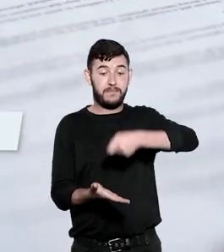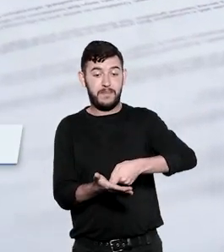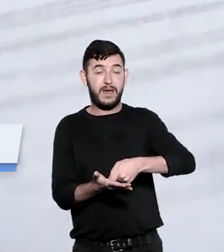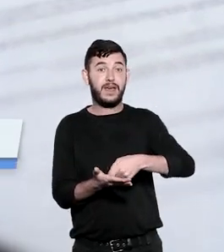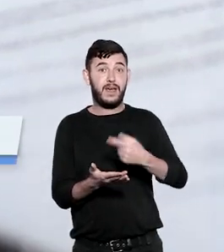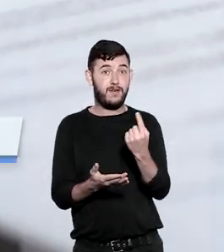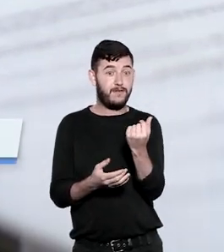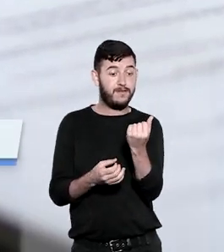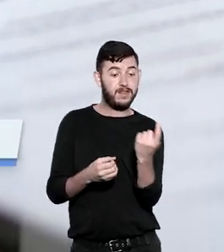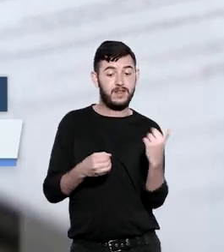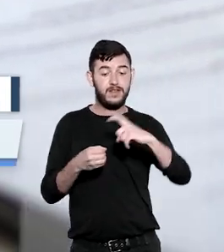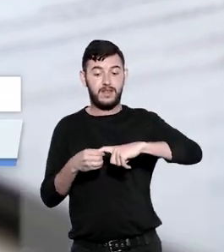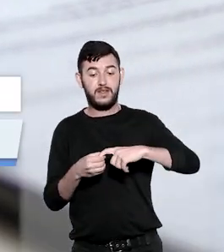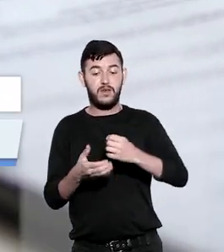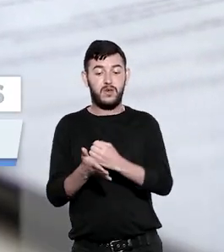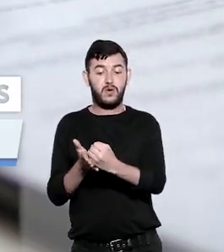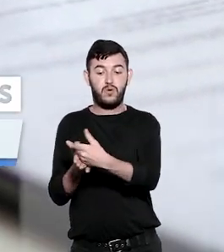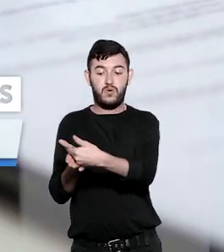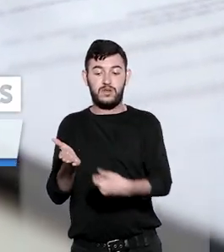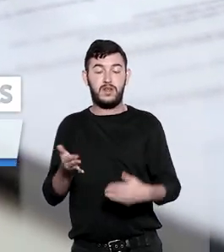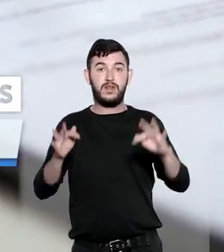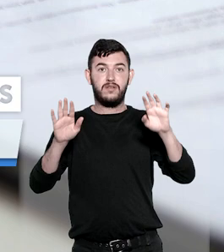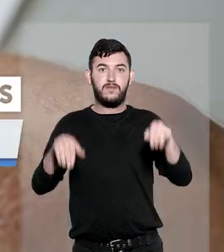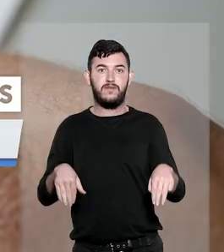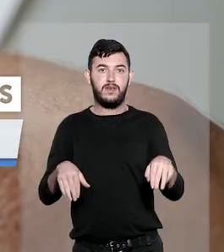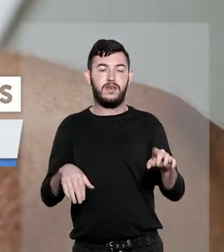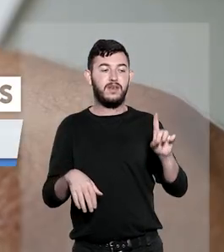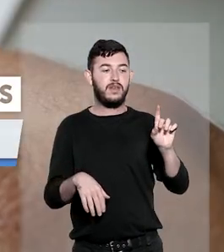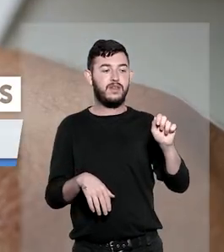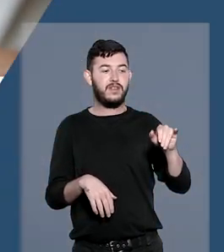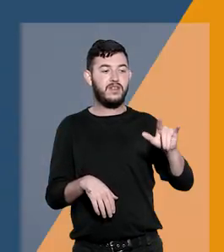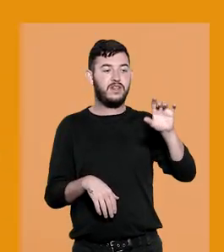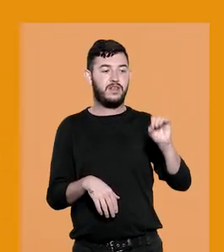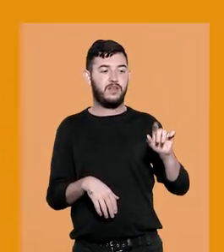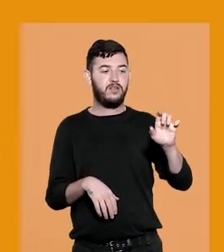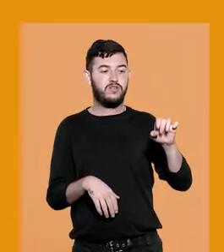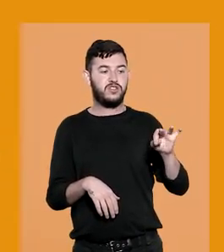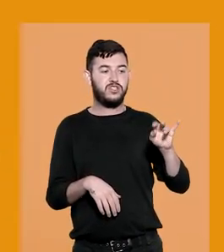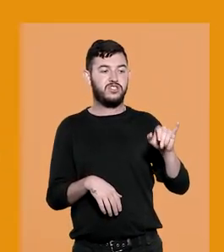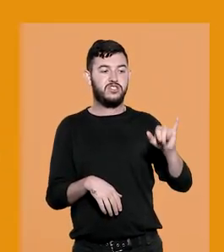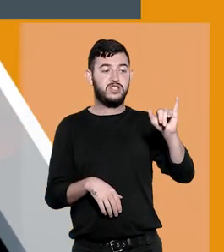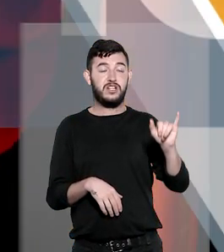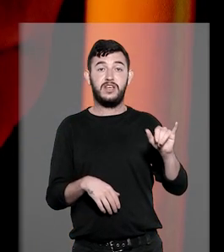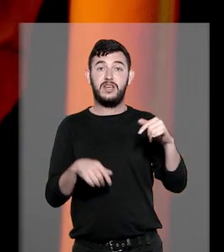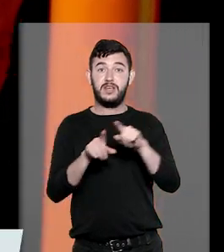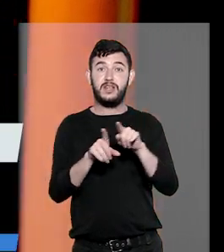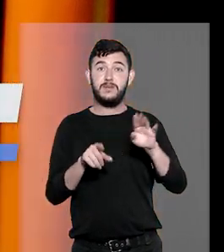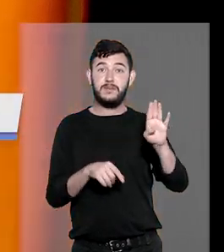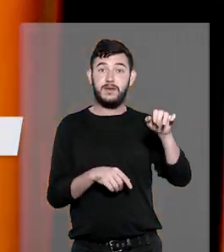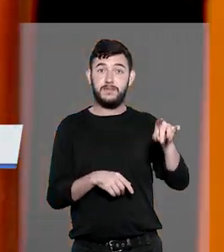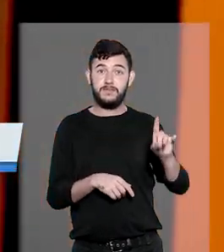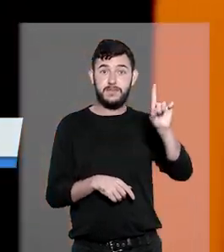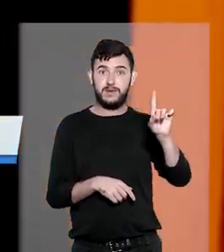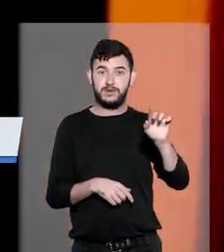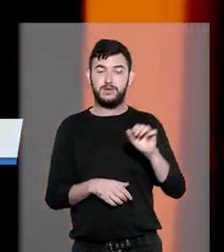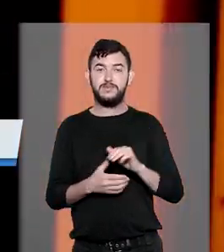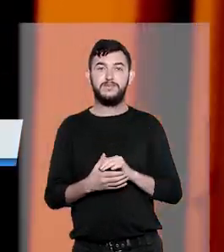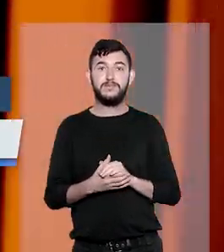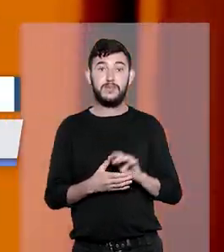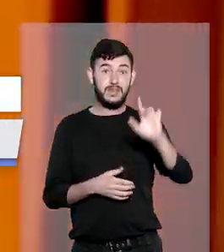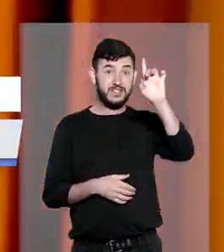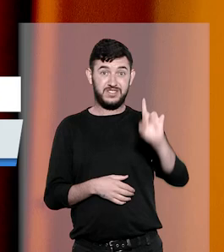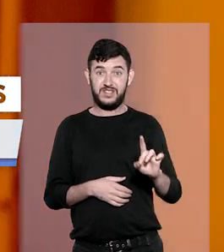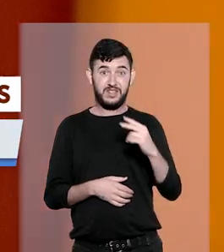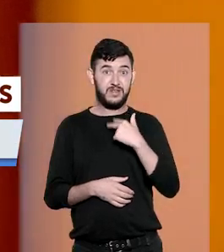pagar indenização por fim de contrato entre Danilo Gentili e Bandi. E mais, direito não pode